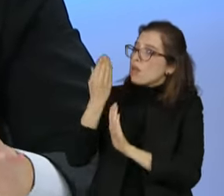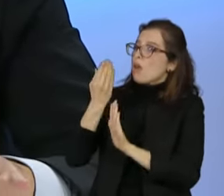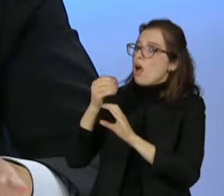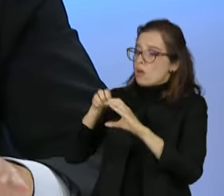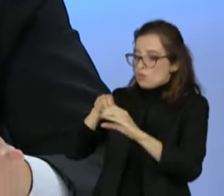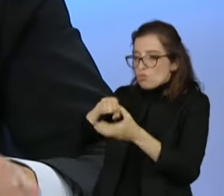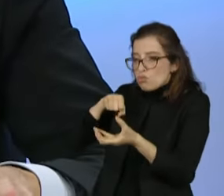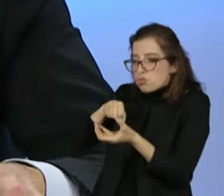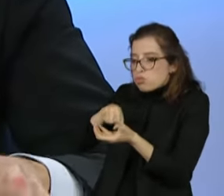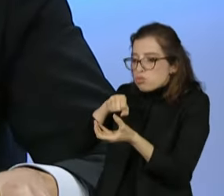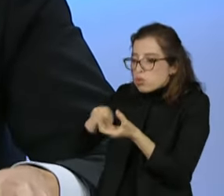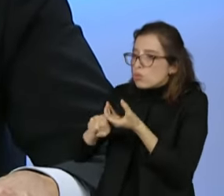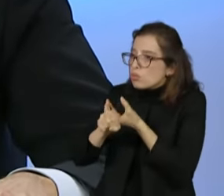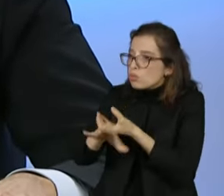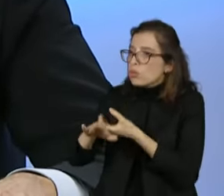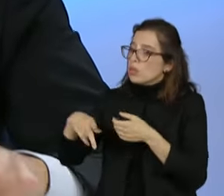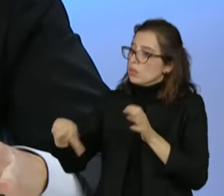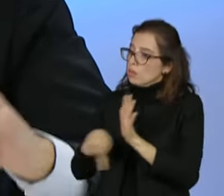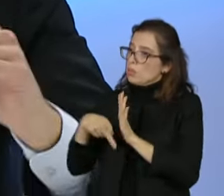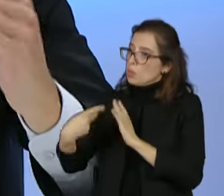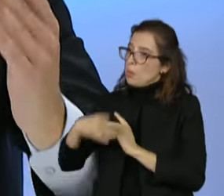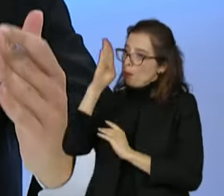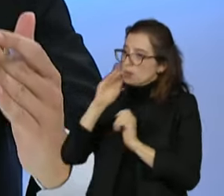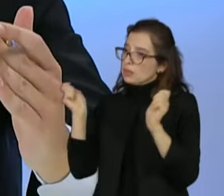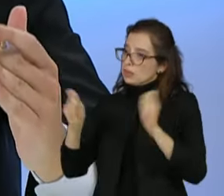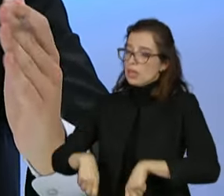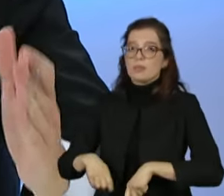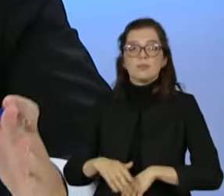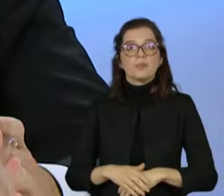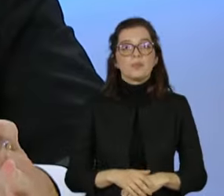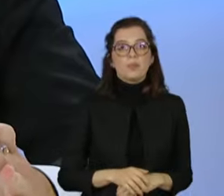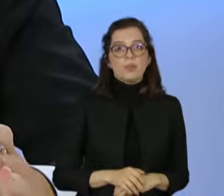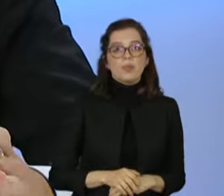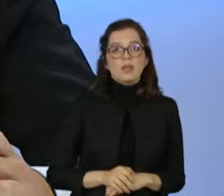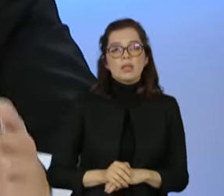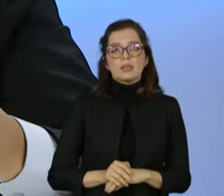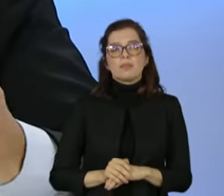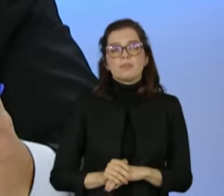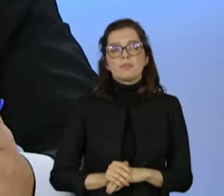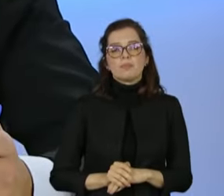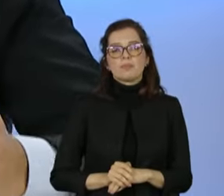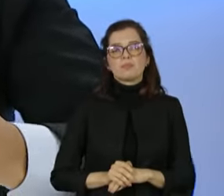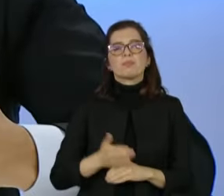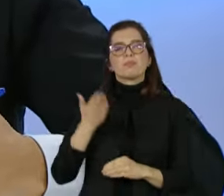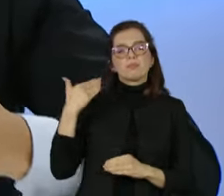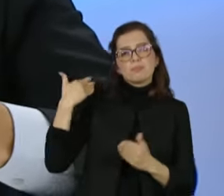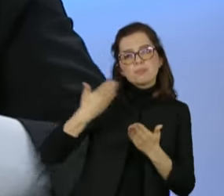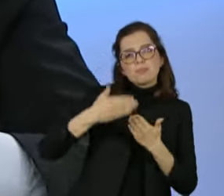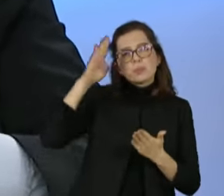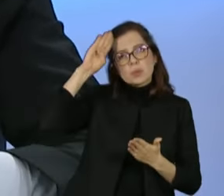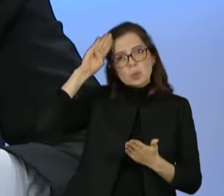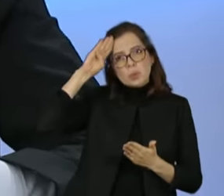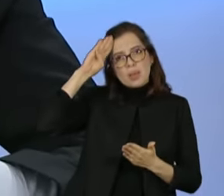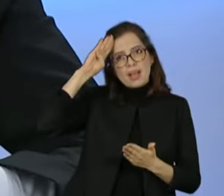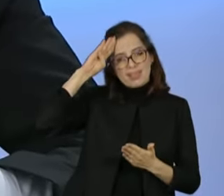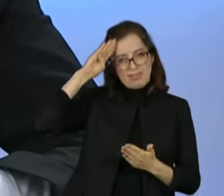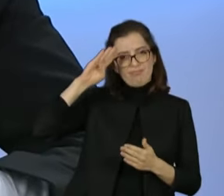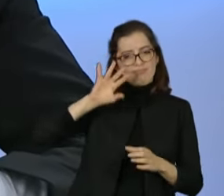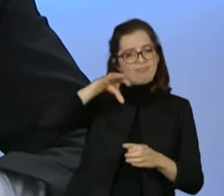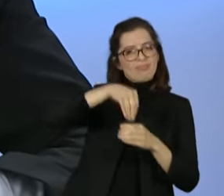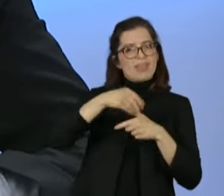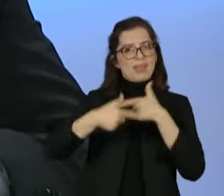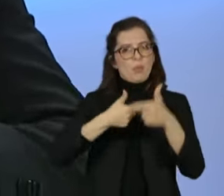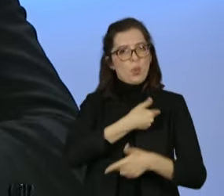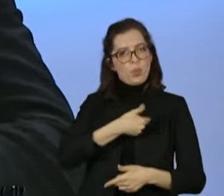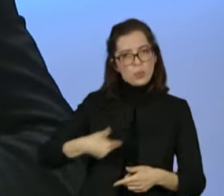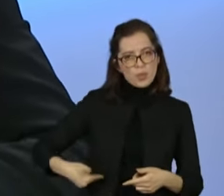sempre estiveram nos cargos comissionados, só que nunca no patamar do governo atual. E, além disso, eles vieram para o palco principal da